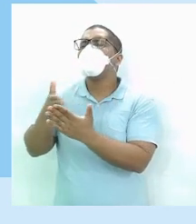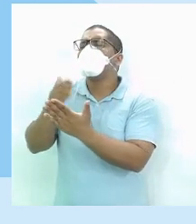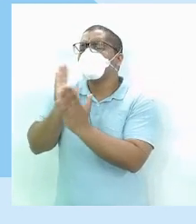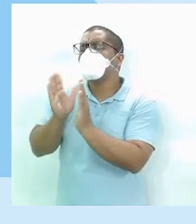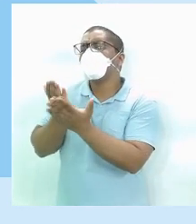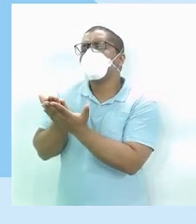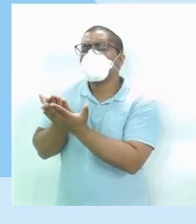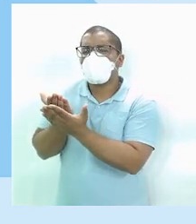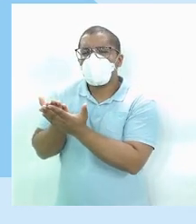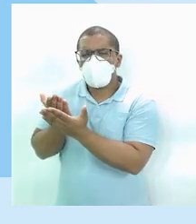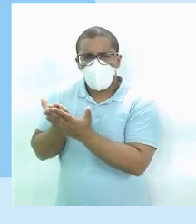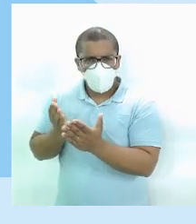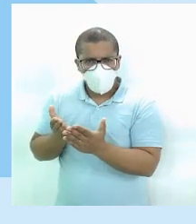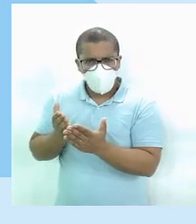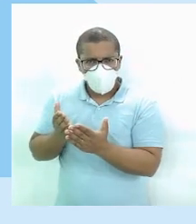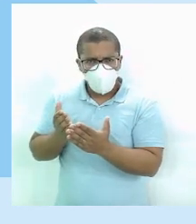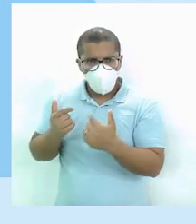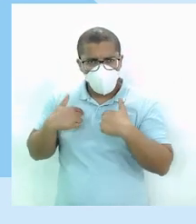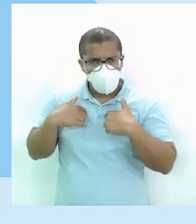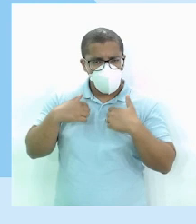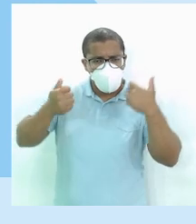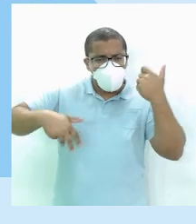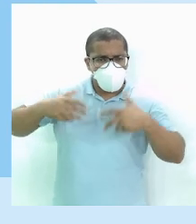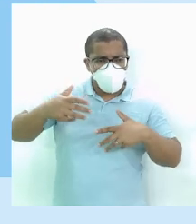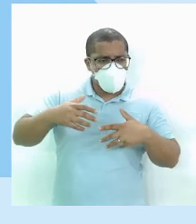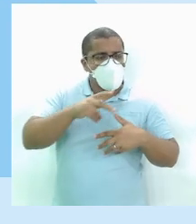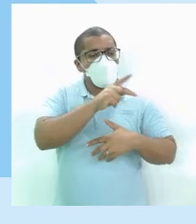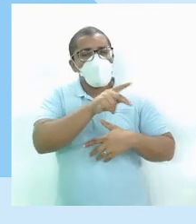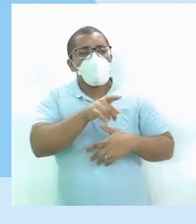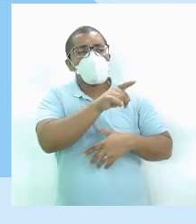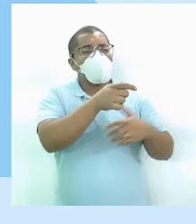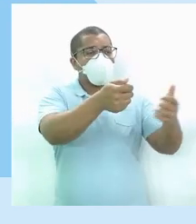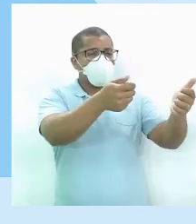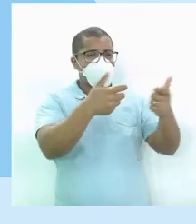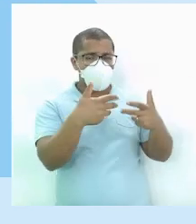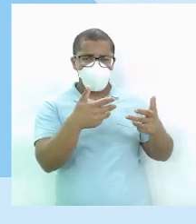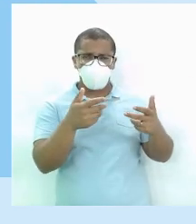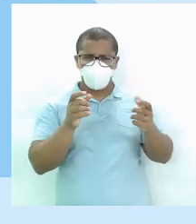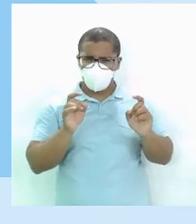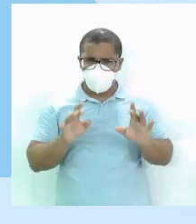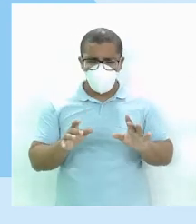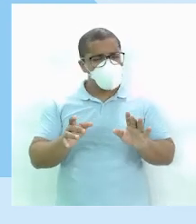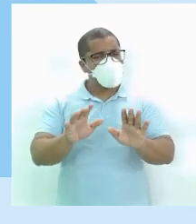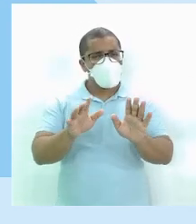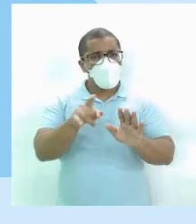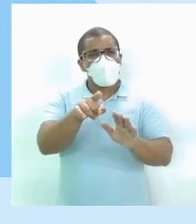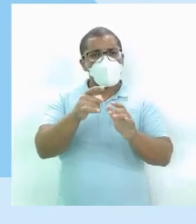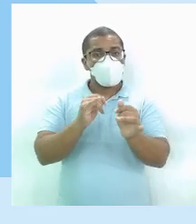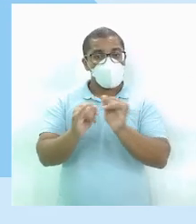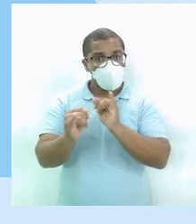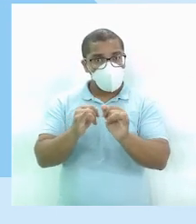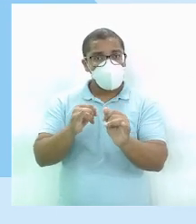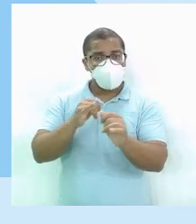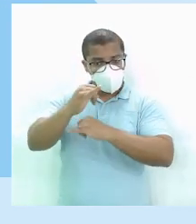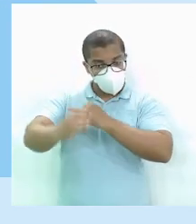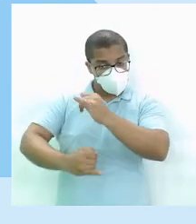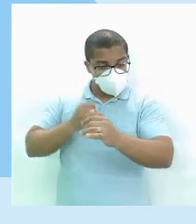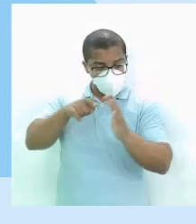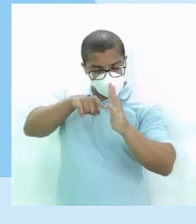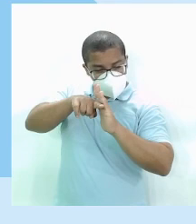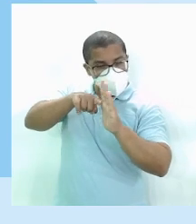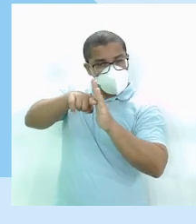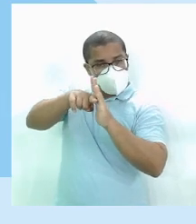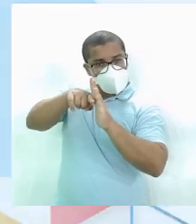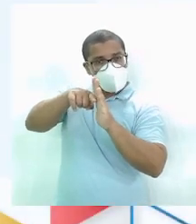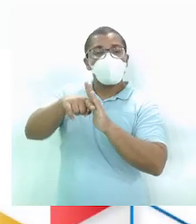espere só Da minha pessoa Do teu professor Vai lá Pesquisa A internet está aí Para você também pesquisar Ok? Então vamos lá